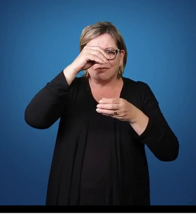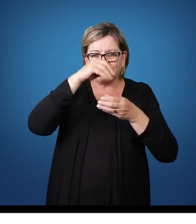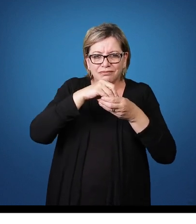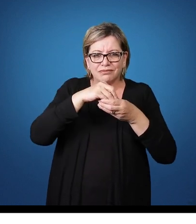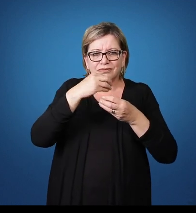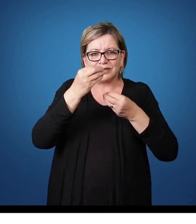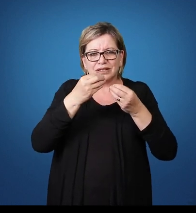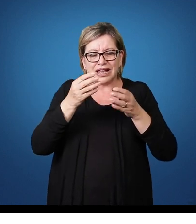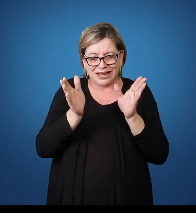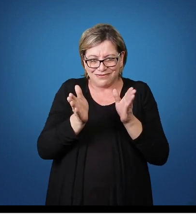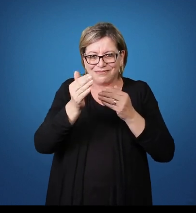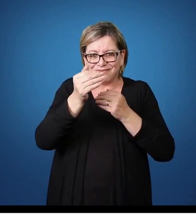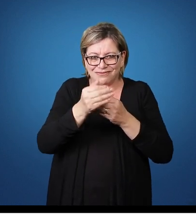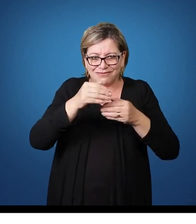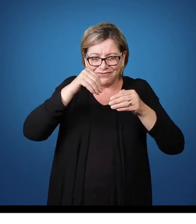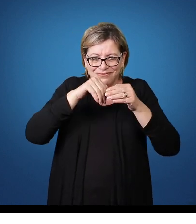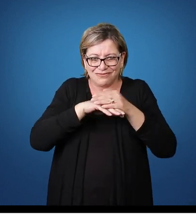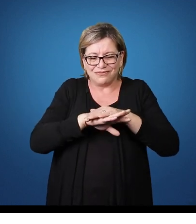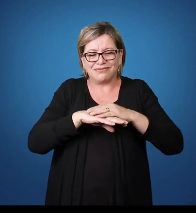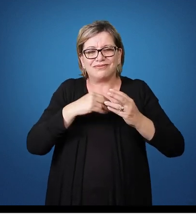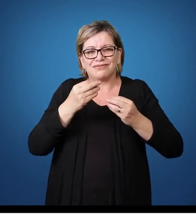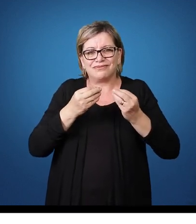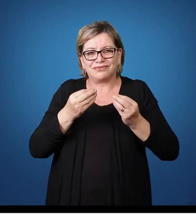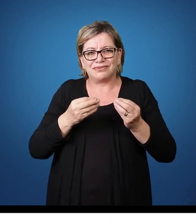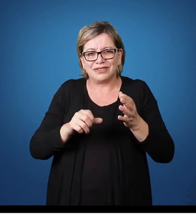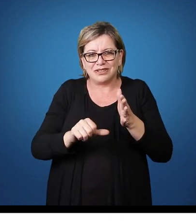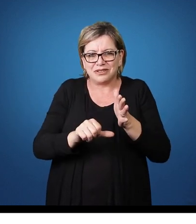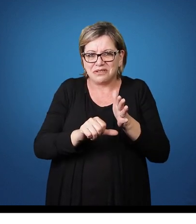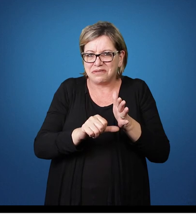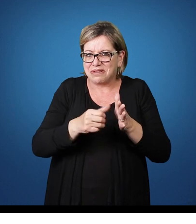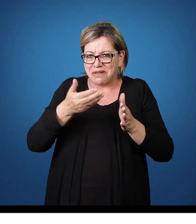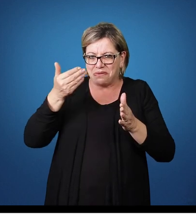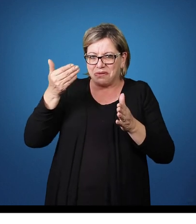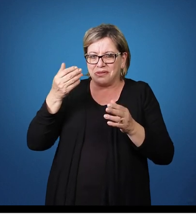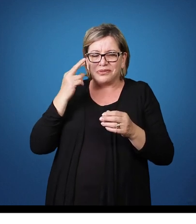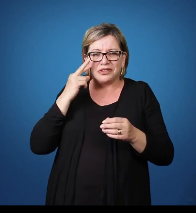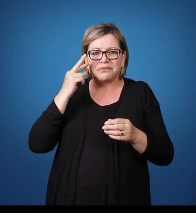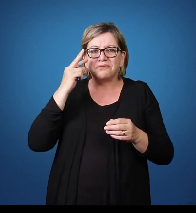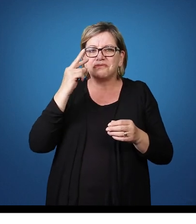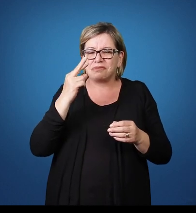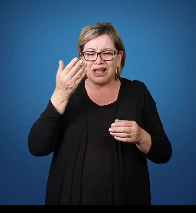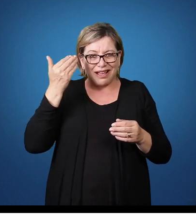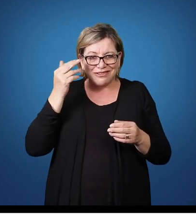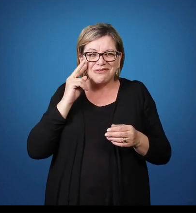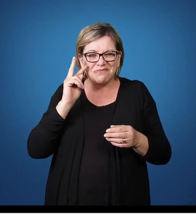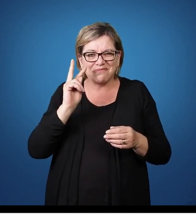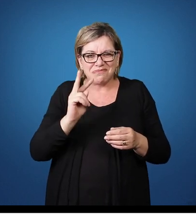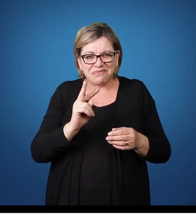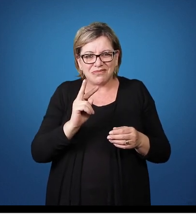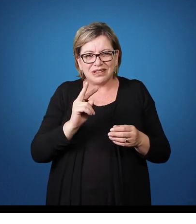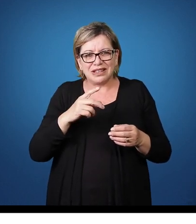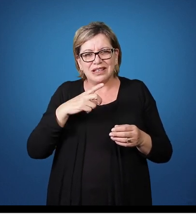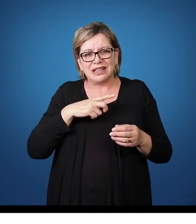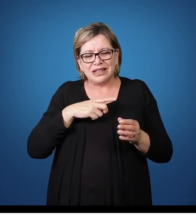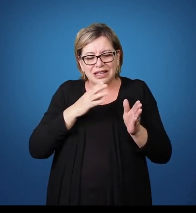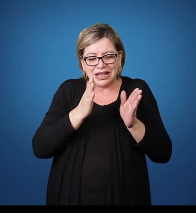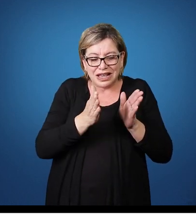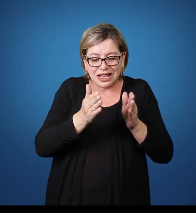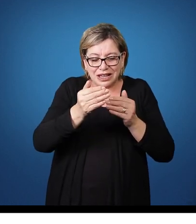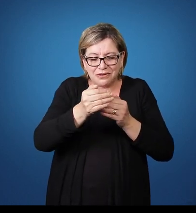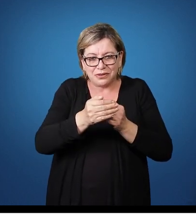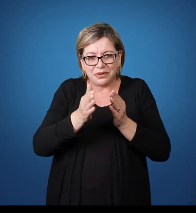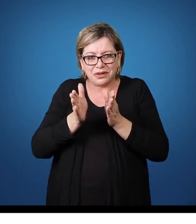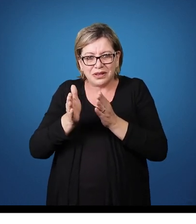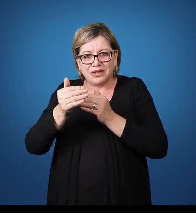da Caixinha Guardava Nos primeiros Dias Como vocês Podem ver Até tem Algumas Caixinhas